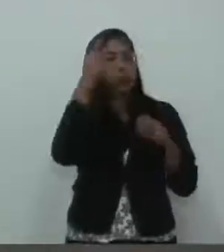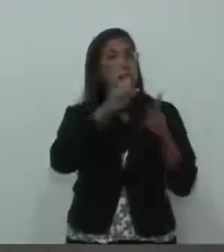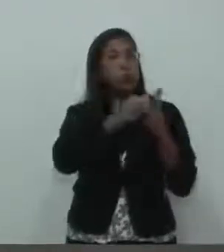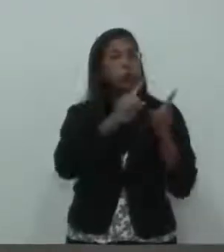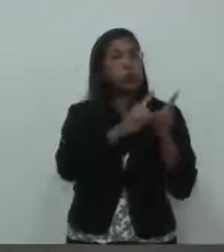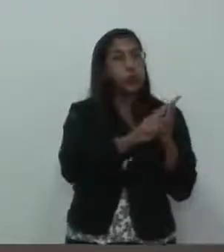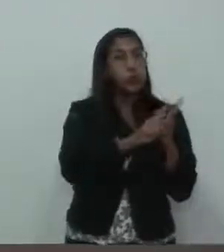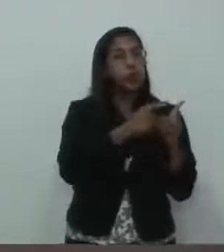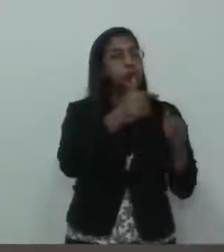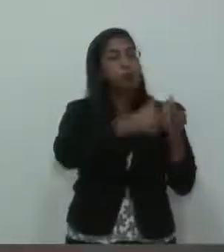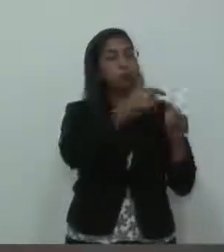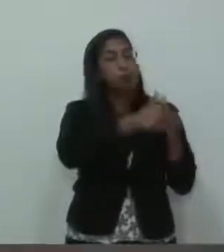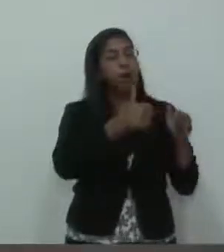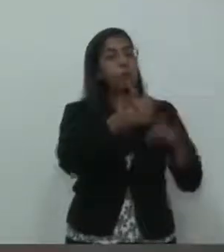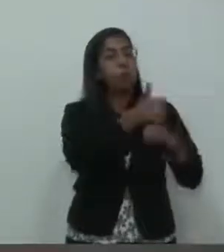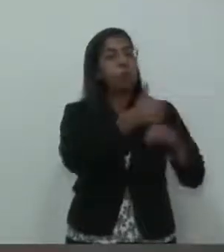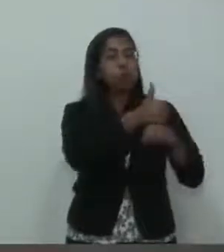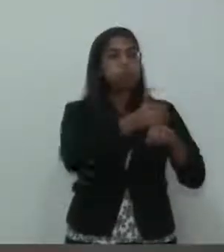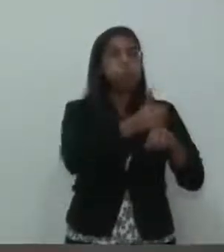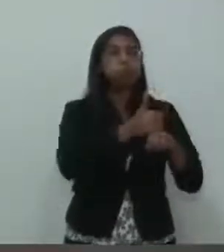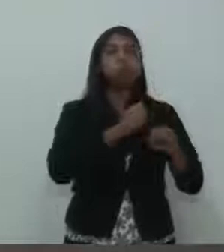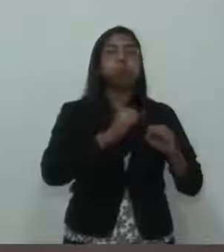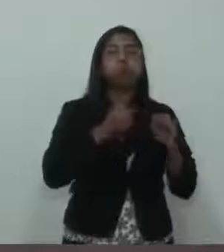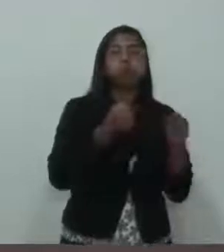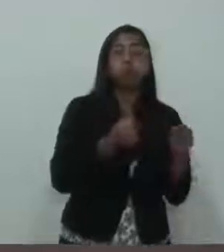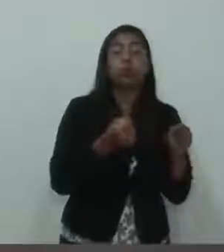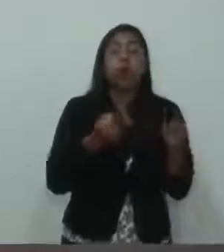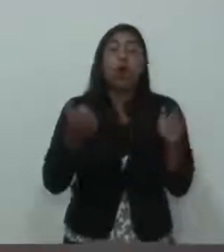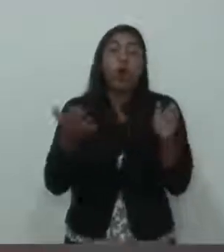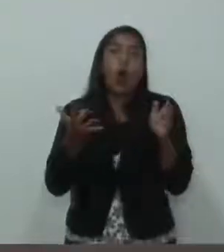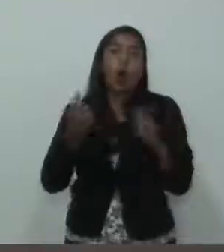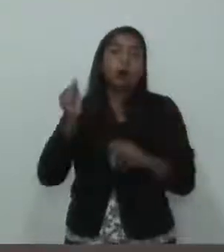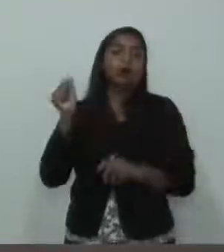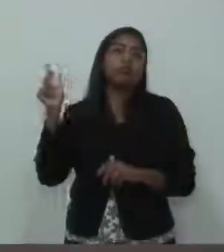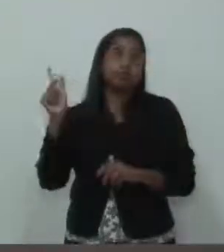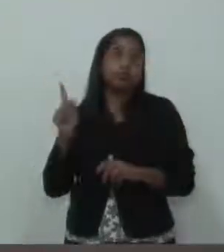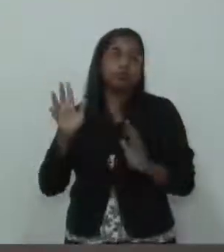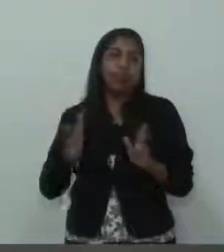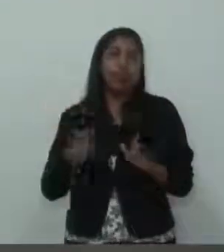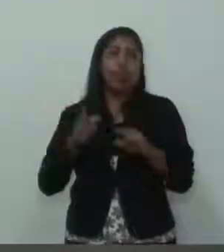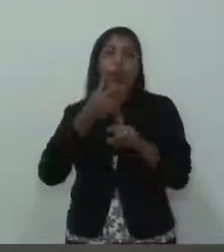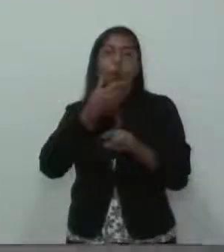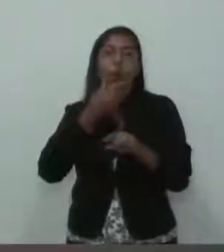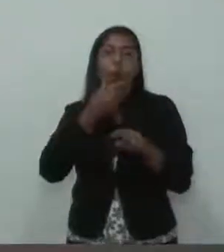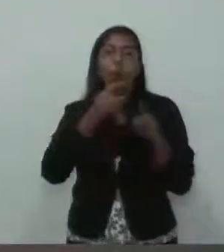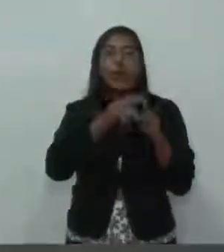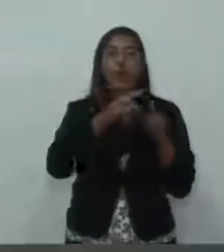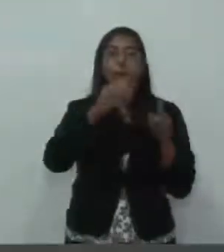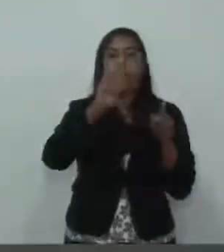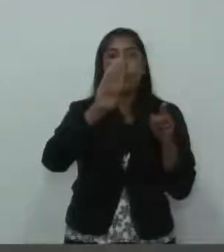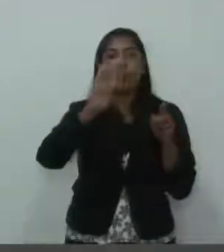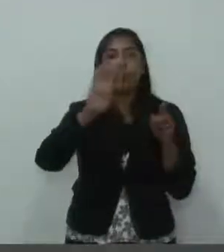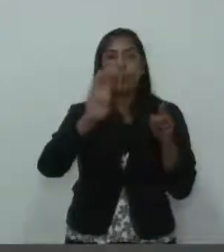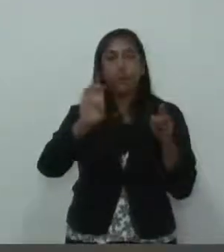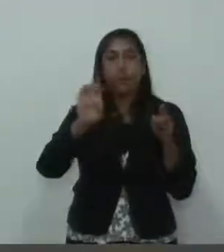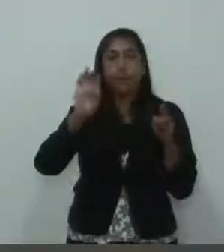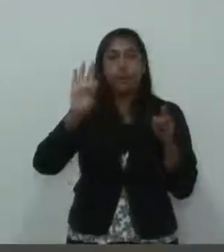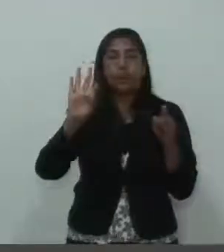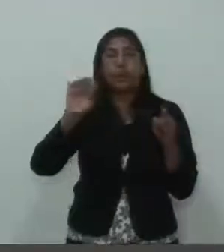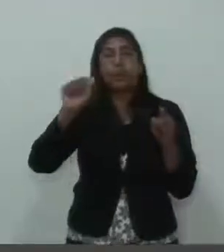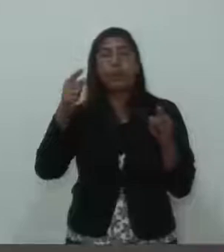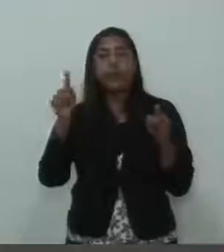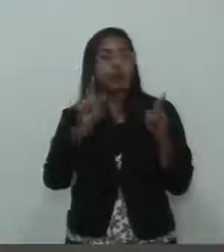eles são, sempre foram, agora estão se aposentando. Betão, Roberto Gadioli e a Paula, a Paula Guim,